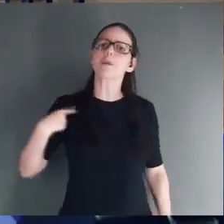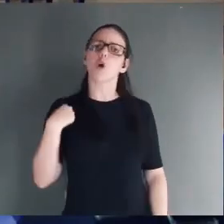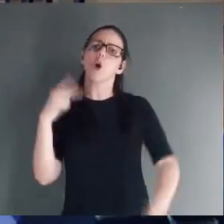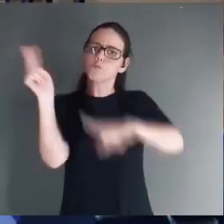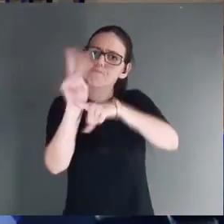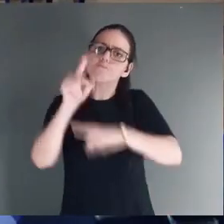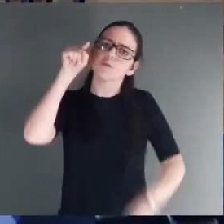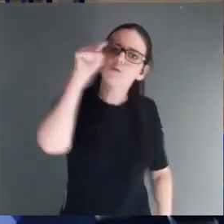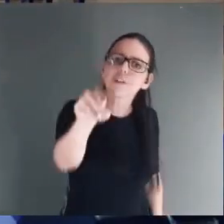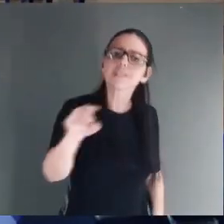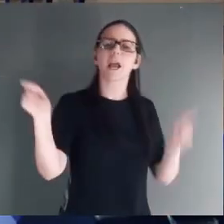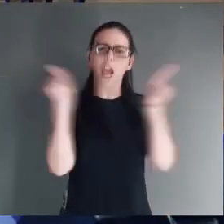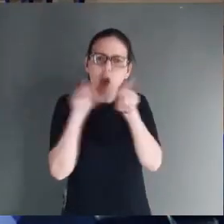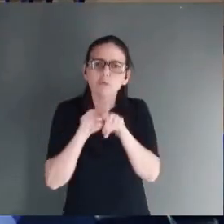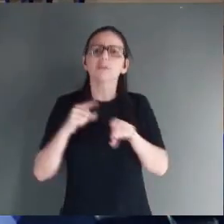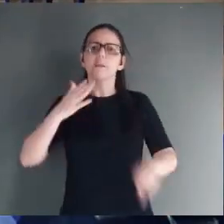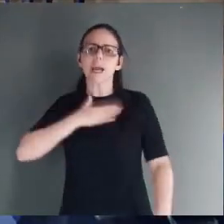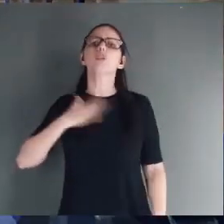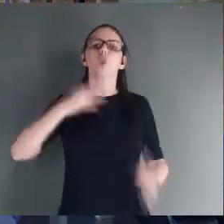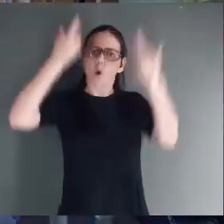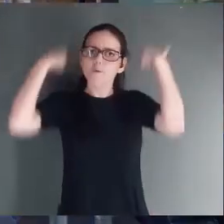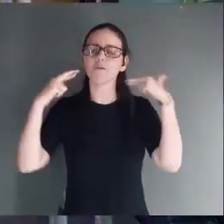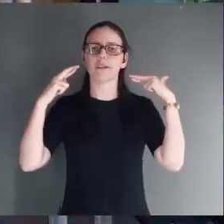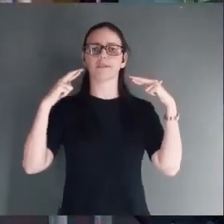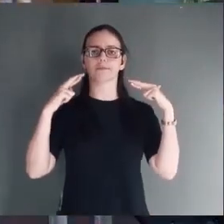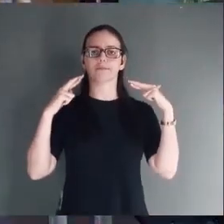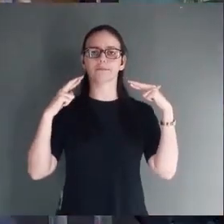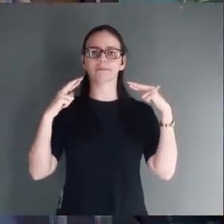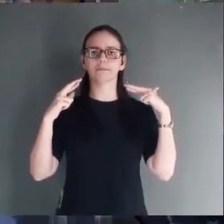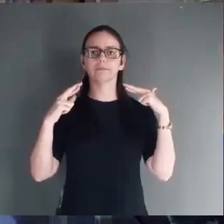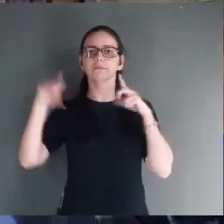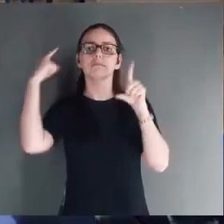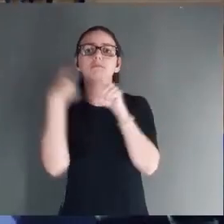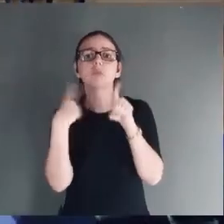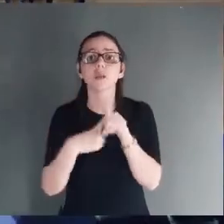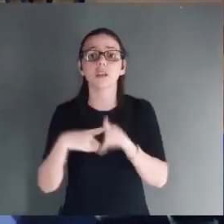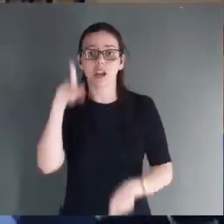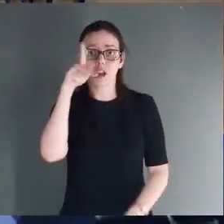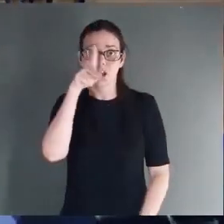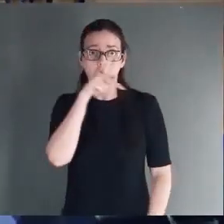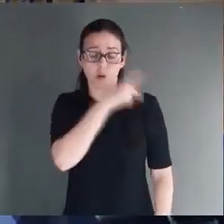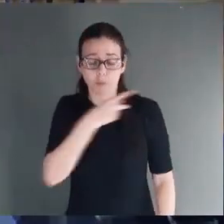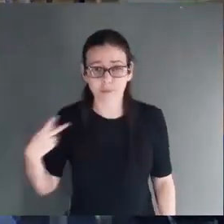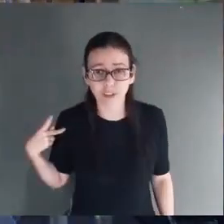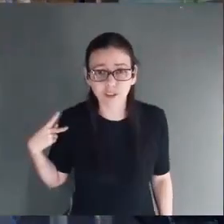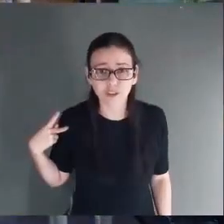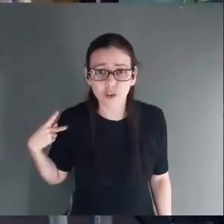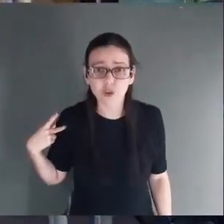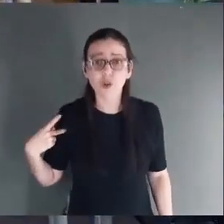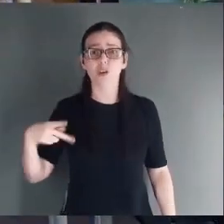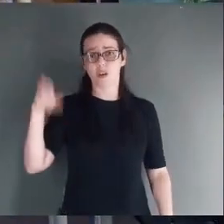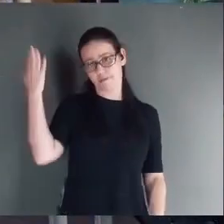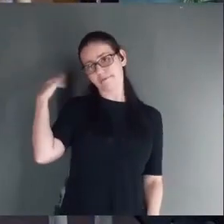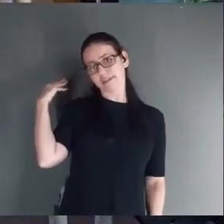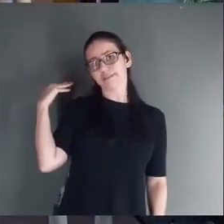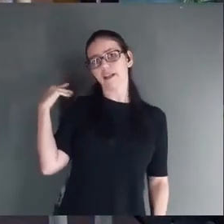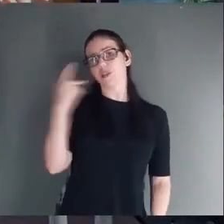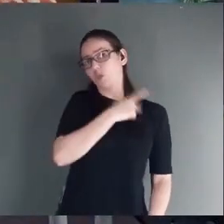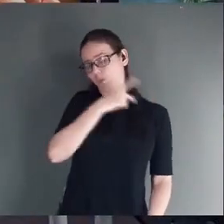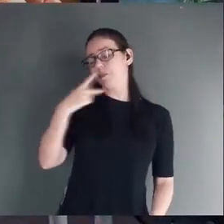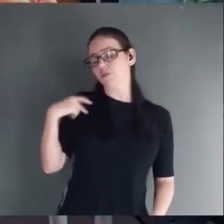pastor, mas eu também sou o cordeiro. Porque o pastor, aqueles pastores,